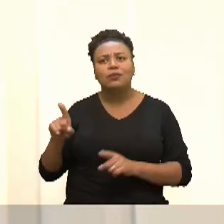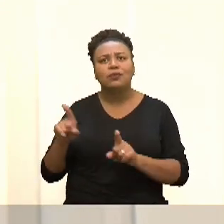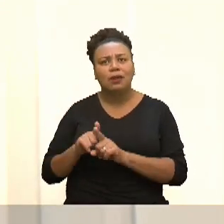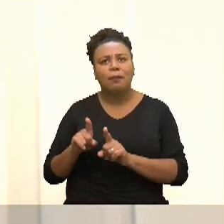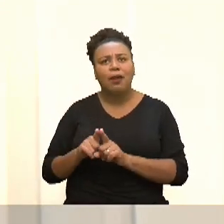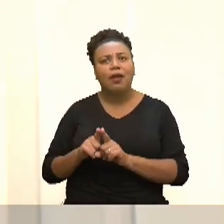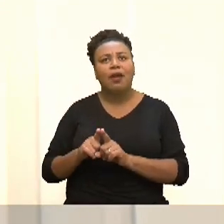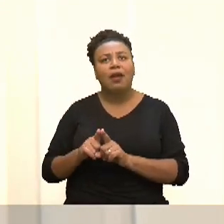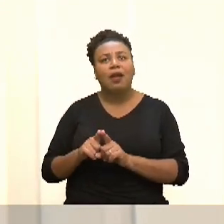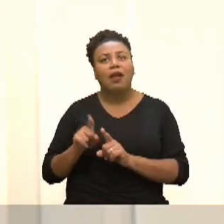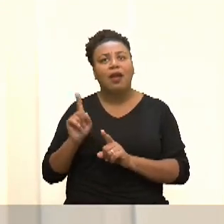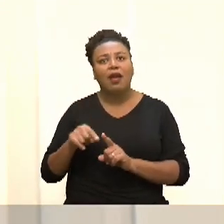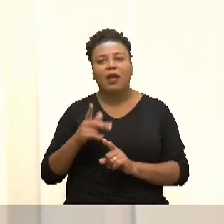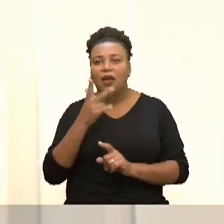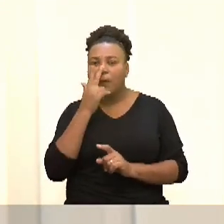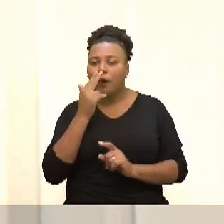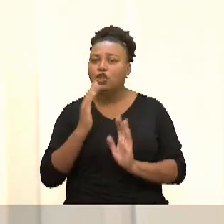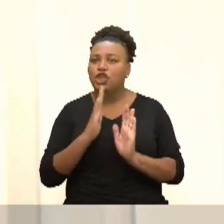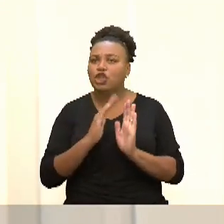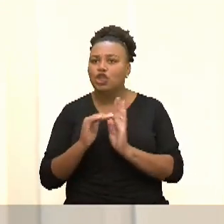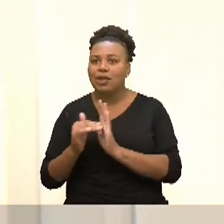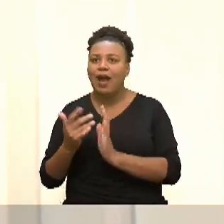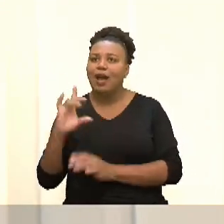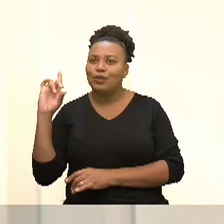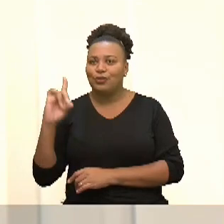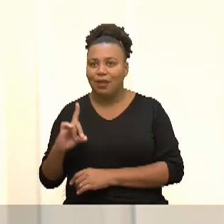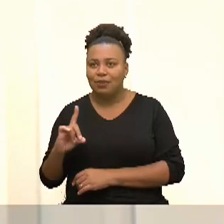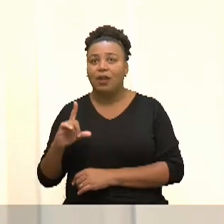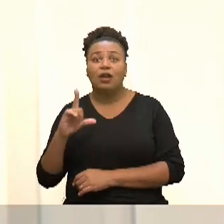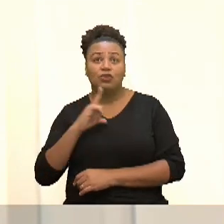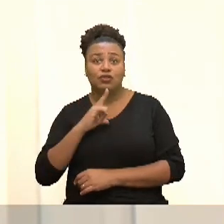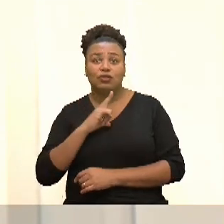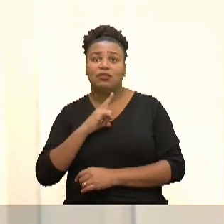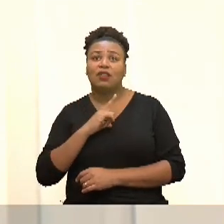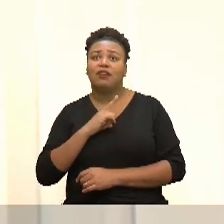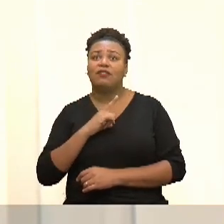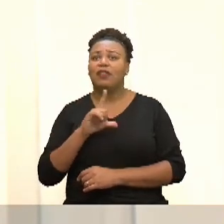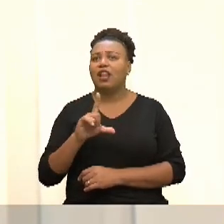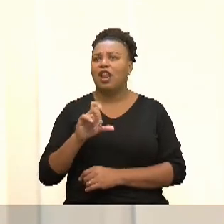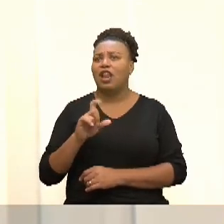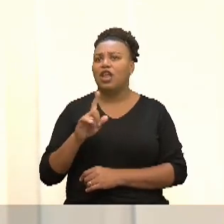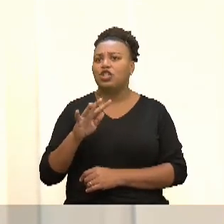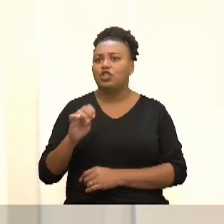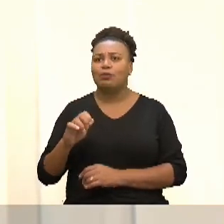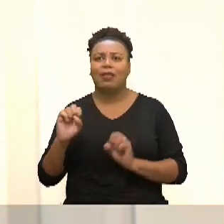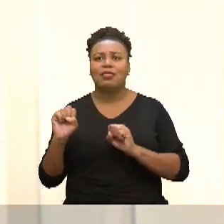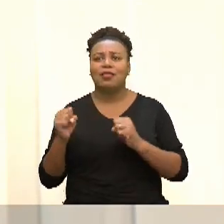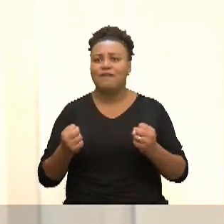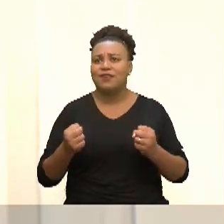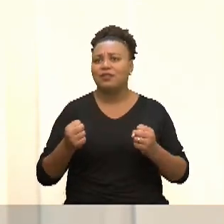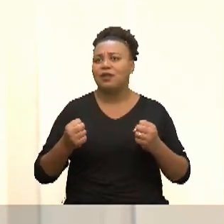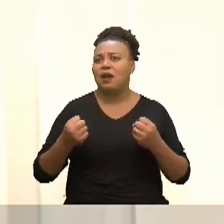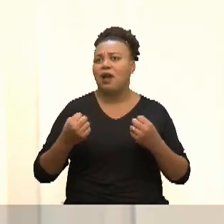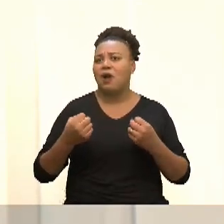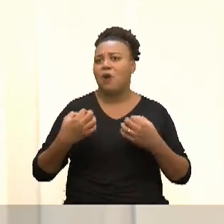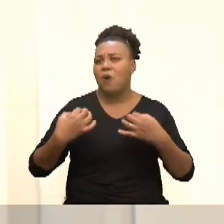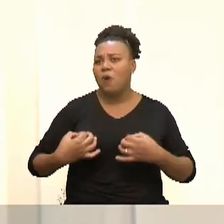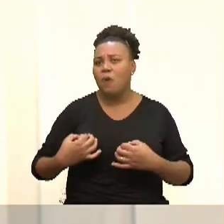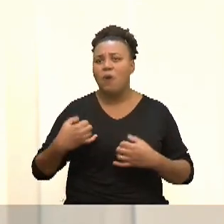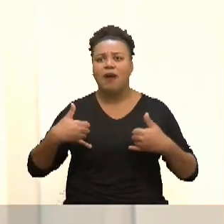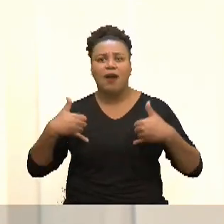um agente de retirar os nossos direitos. A gente teve a legítima defesa da honra, a gente teve tantos mecanismos